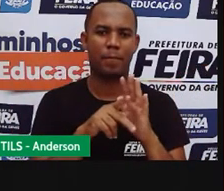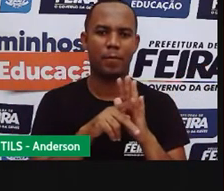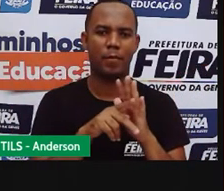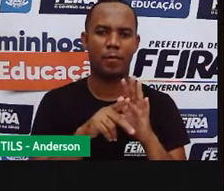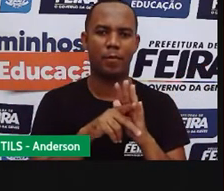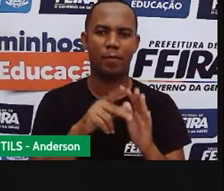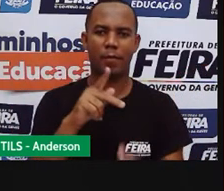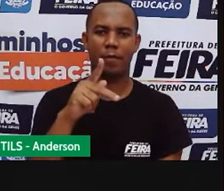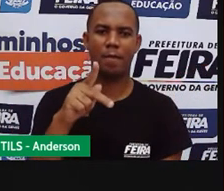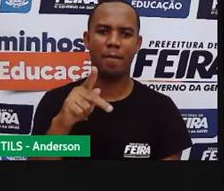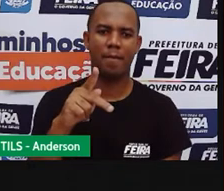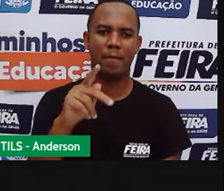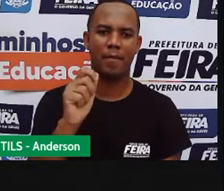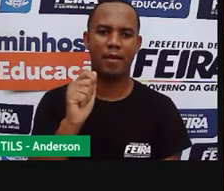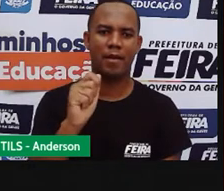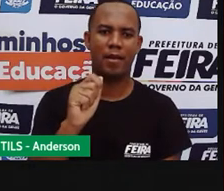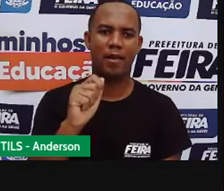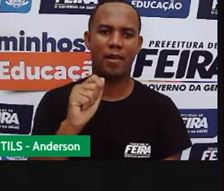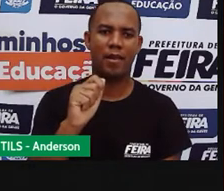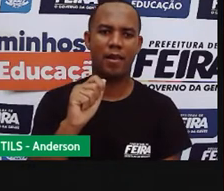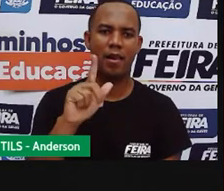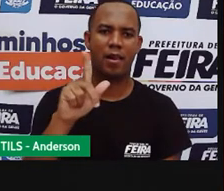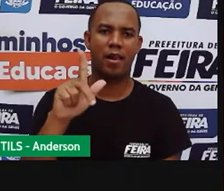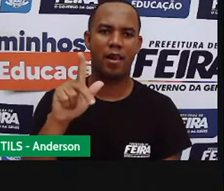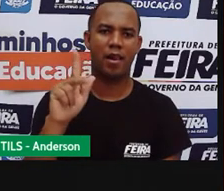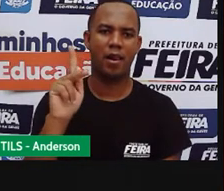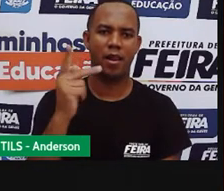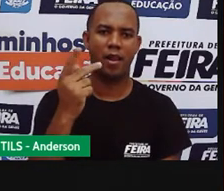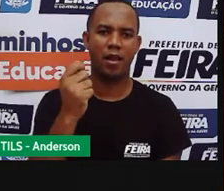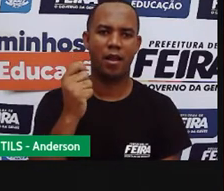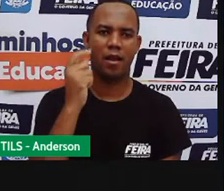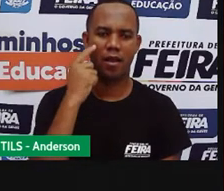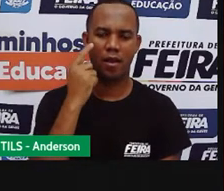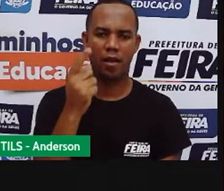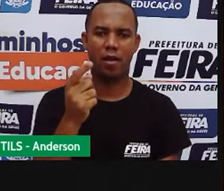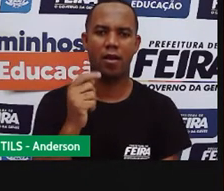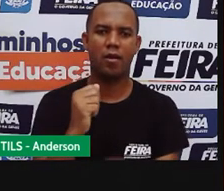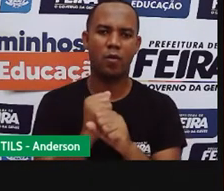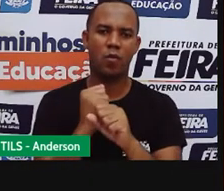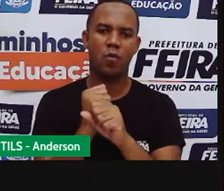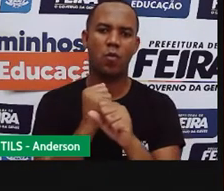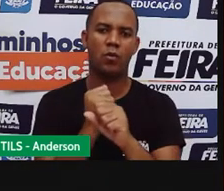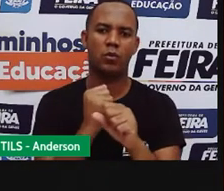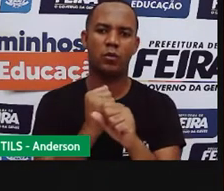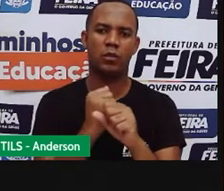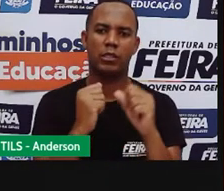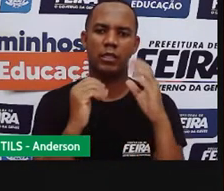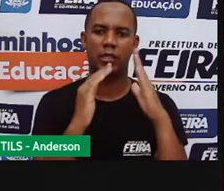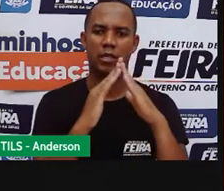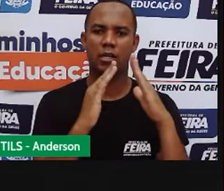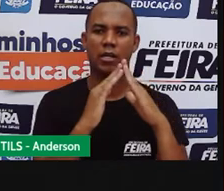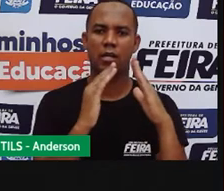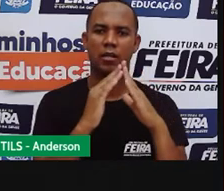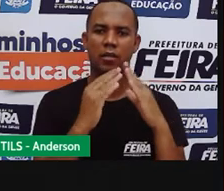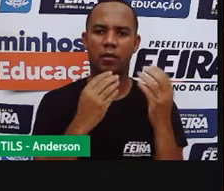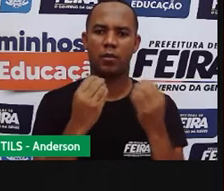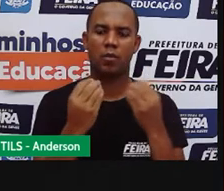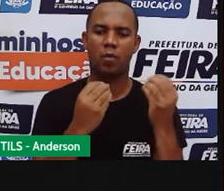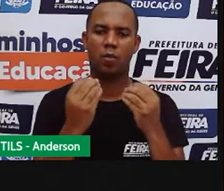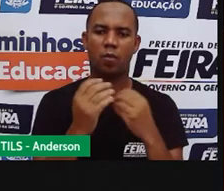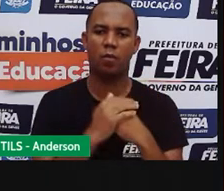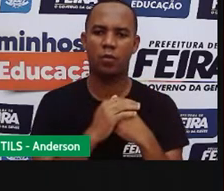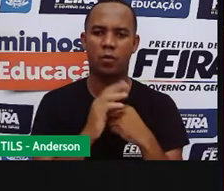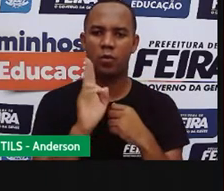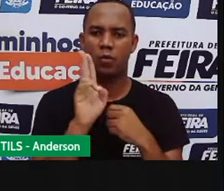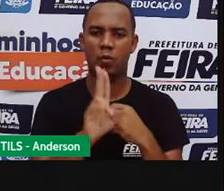colunos em Negrasca, nos Estados Unidos, da falta de madeira para construírem as suas revimentos, o